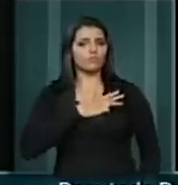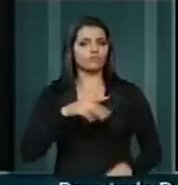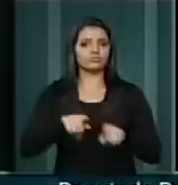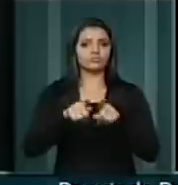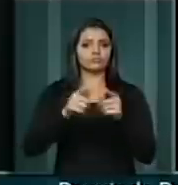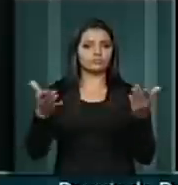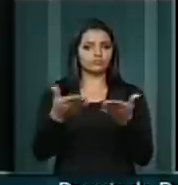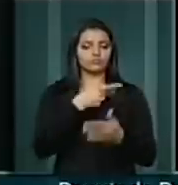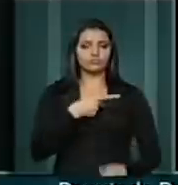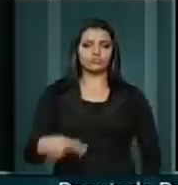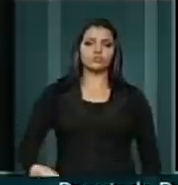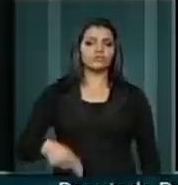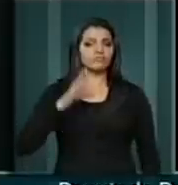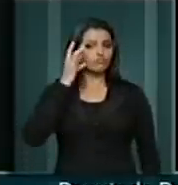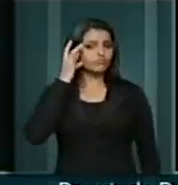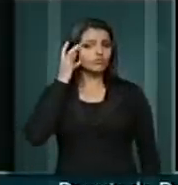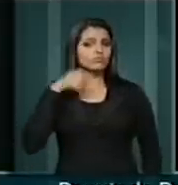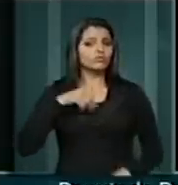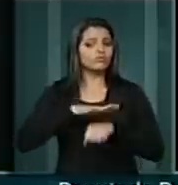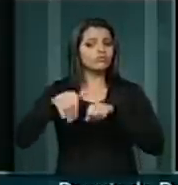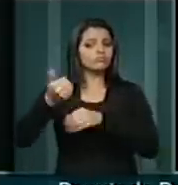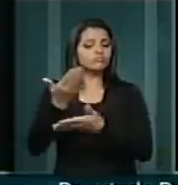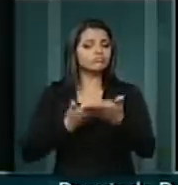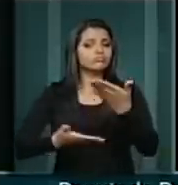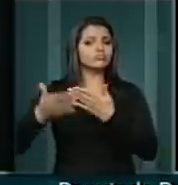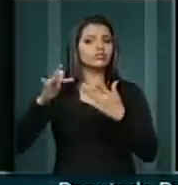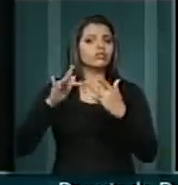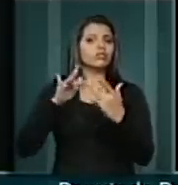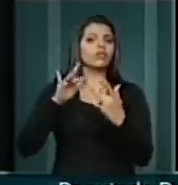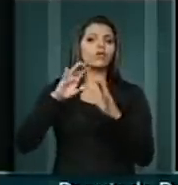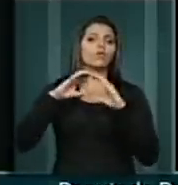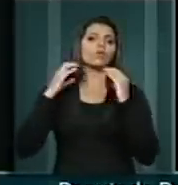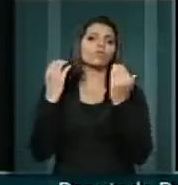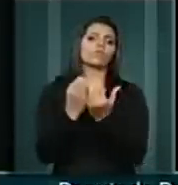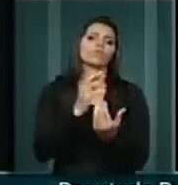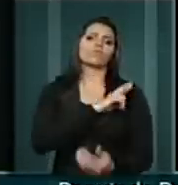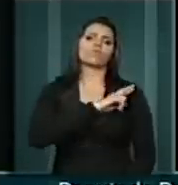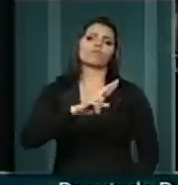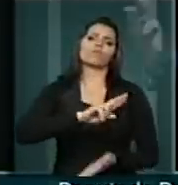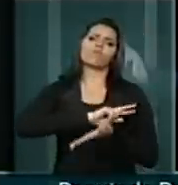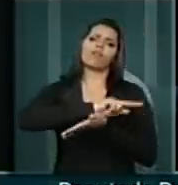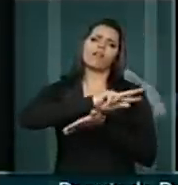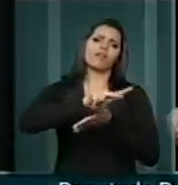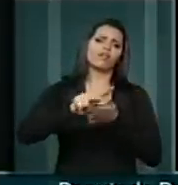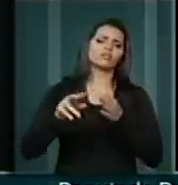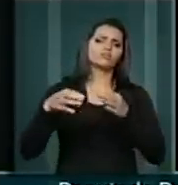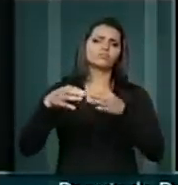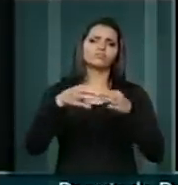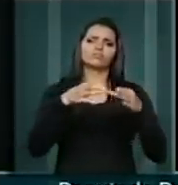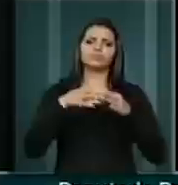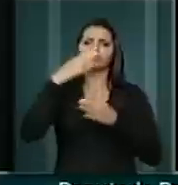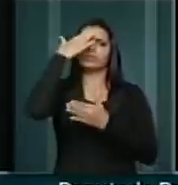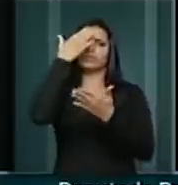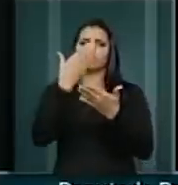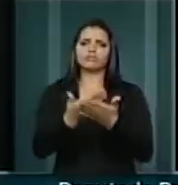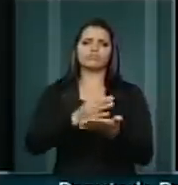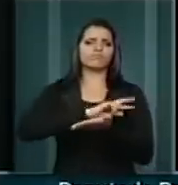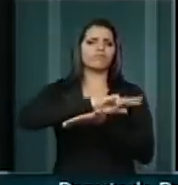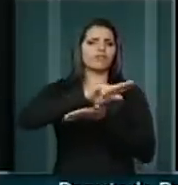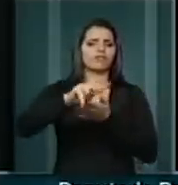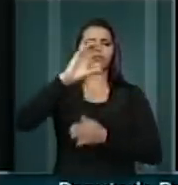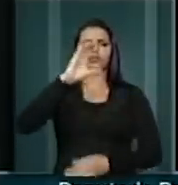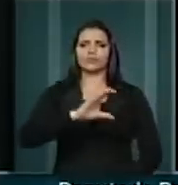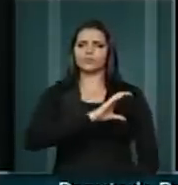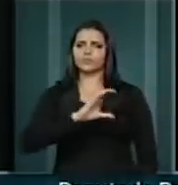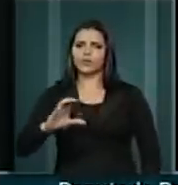agora da presidenta Dilma Rousseff, com as comunidades religiosas de diversas crenças religiosas, os